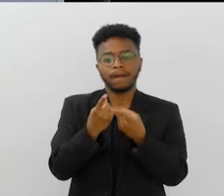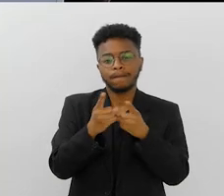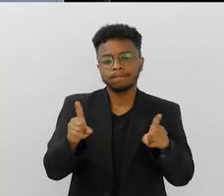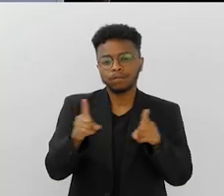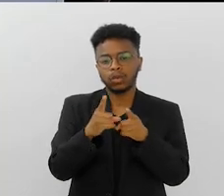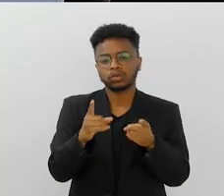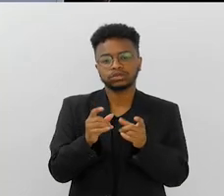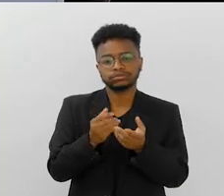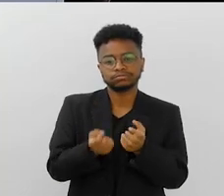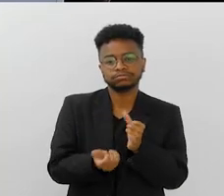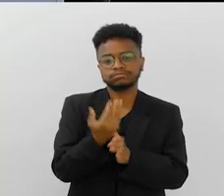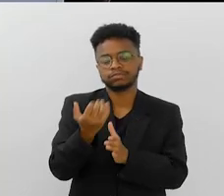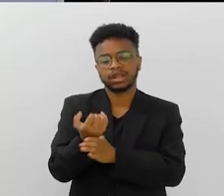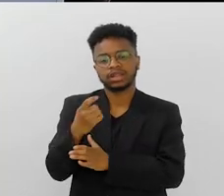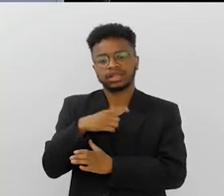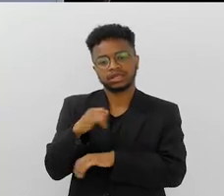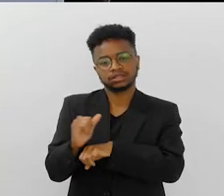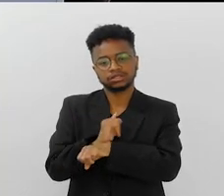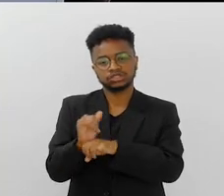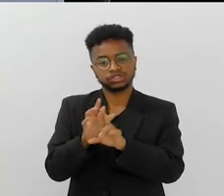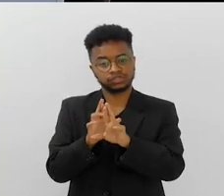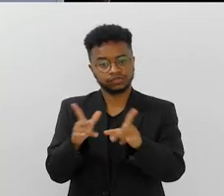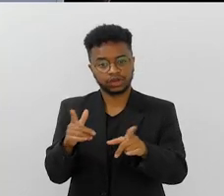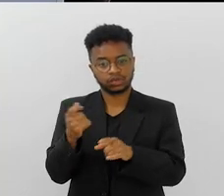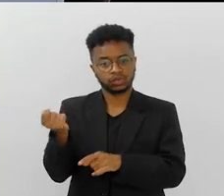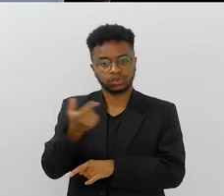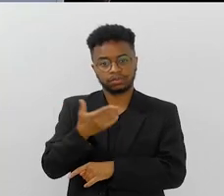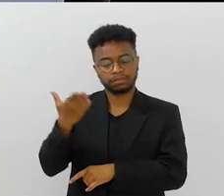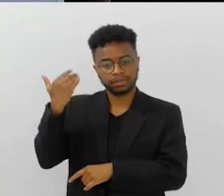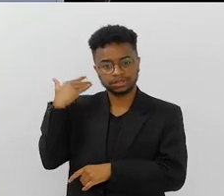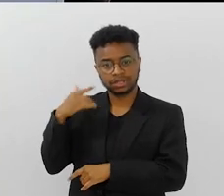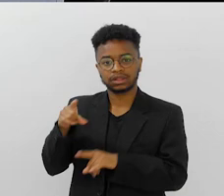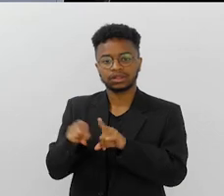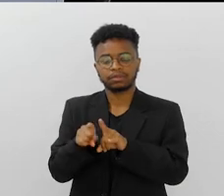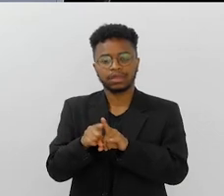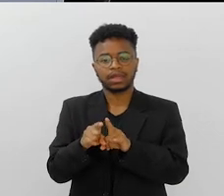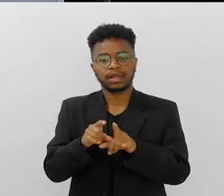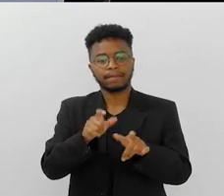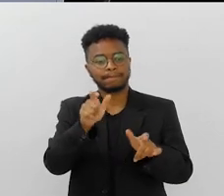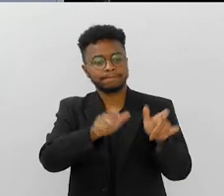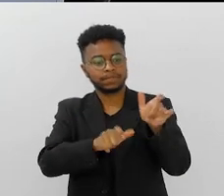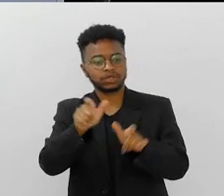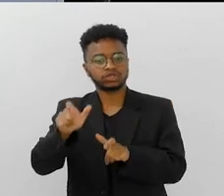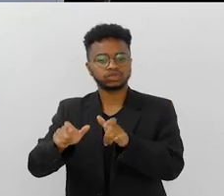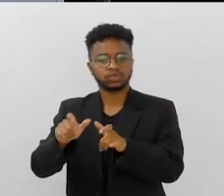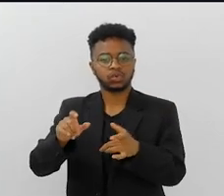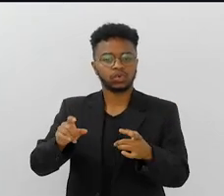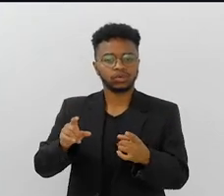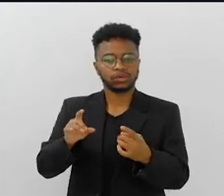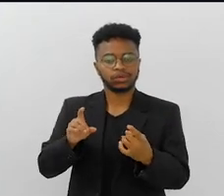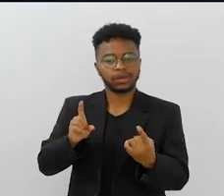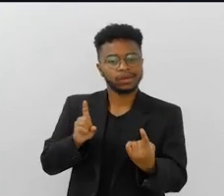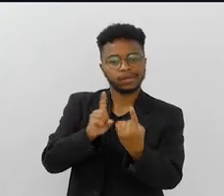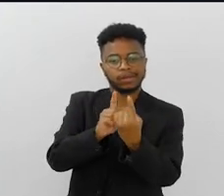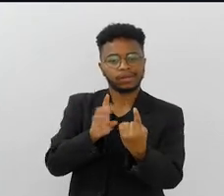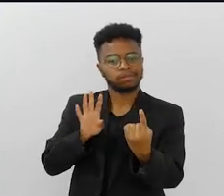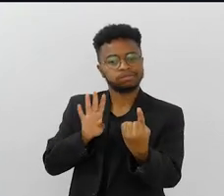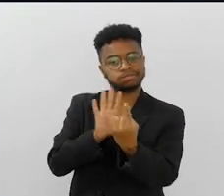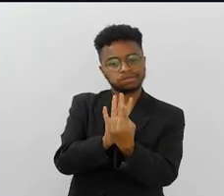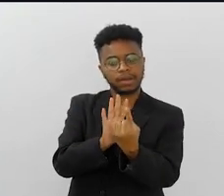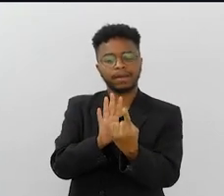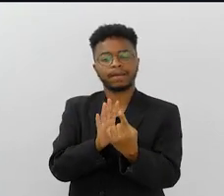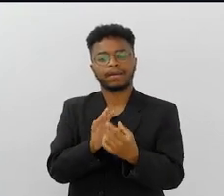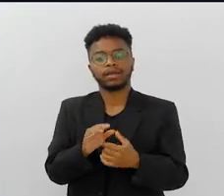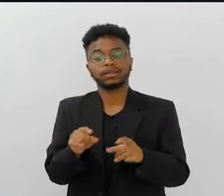enredo, que num formato diferente dos tradicionais, com a proximidade do público ao palco,